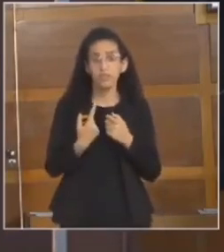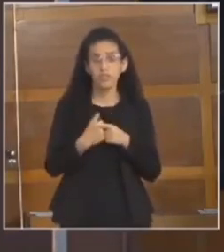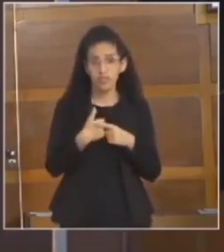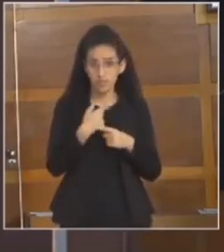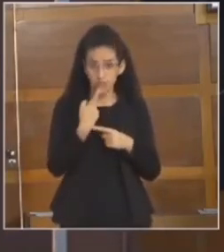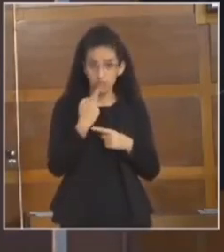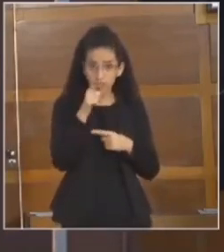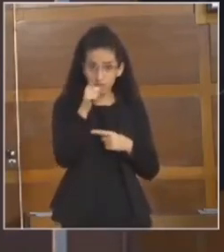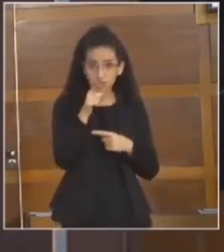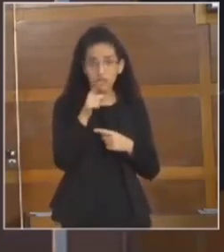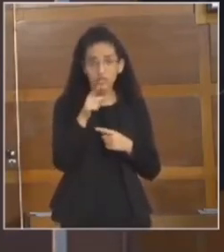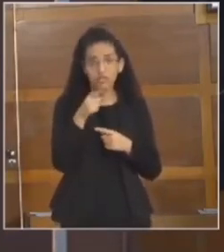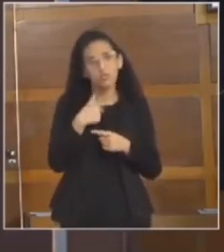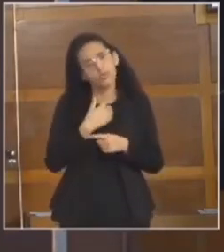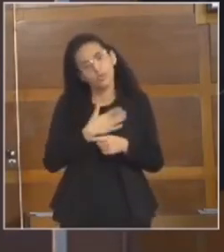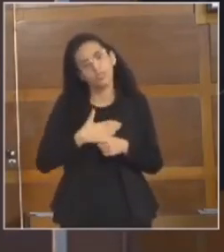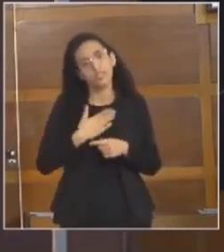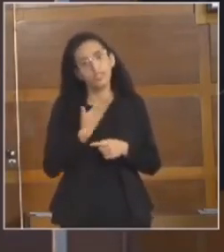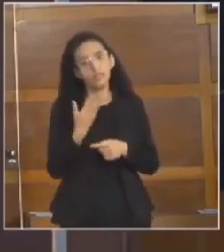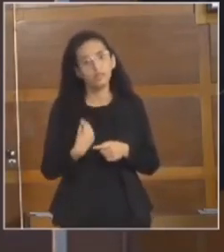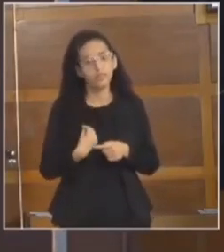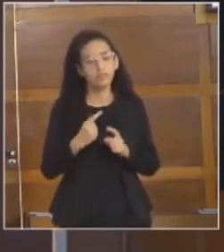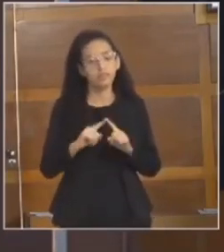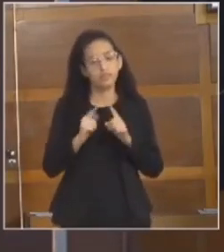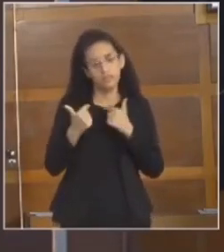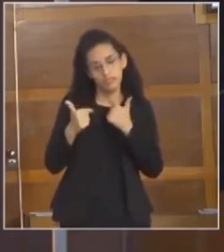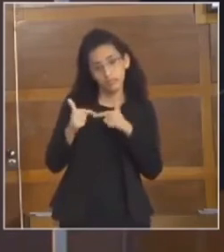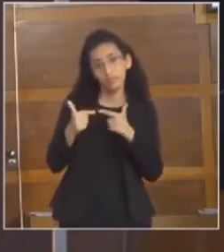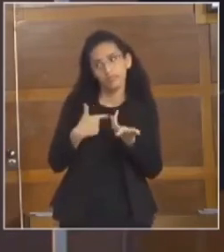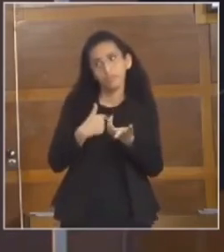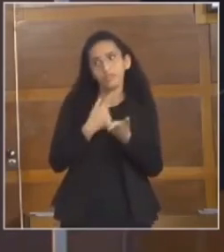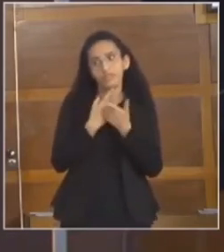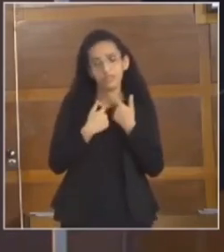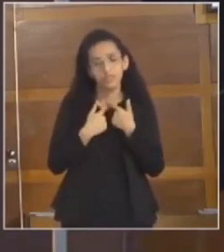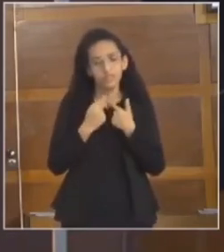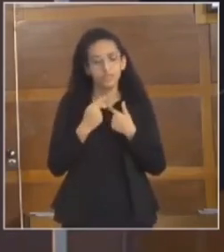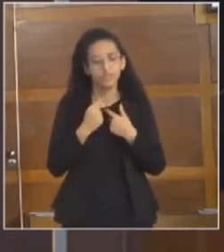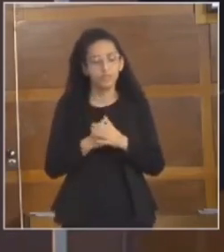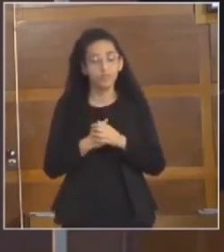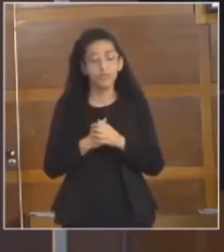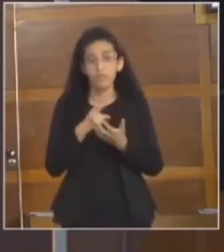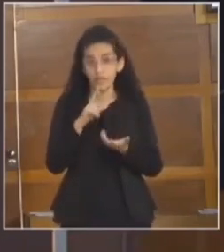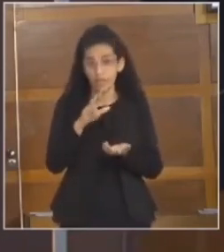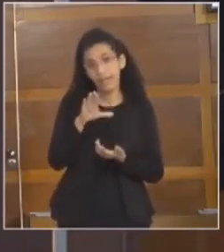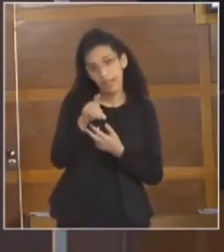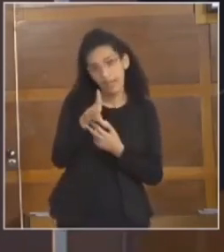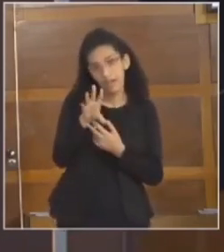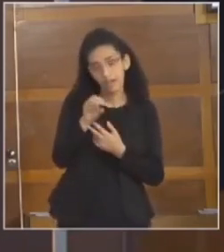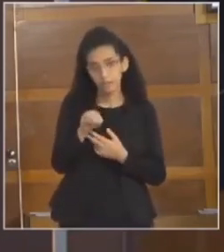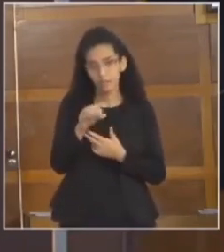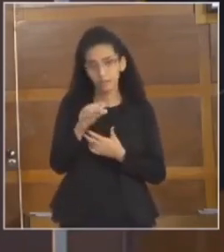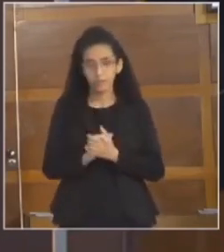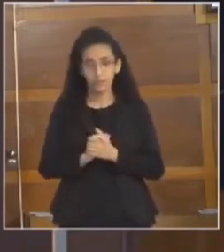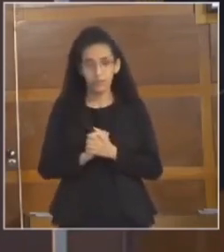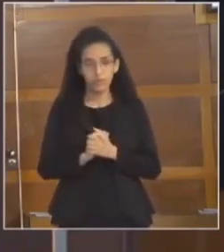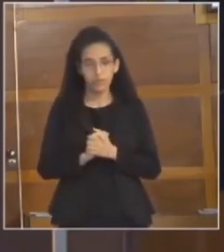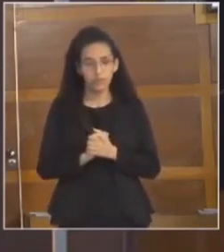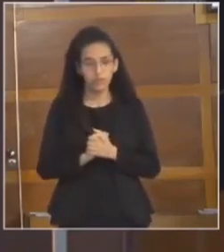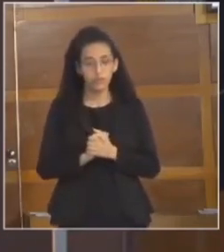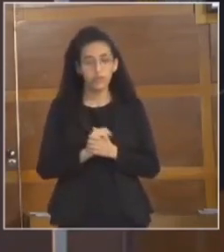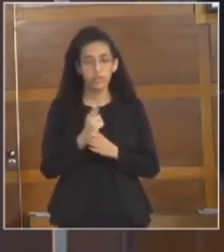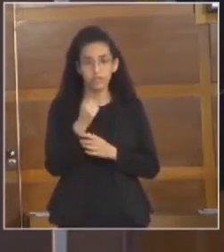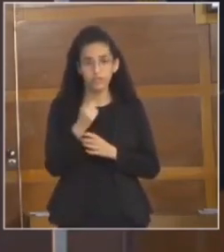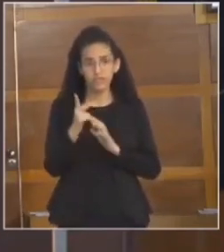Agora eu me dirijo a ele. Gostaria que estivesse aqui, mas deve estar trabalhando assim, eu espero. Senhor Ricardo, uma coisa